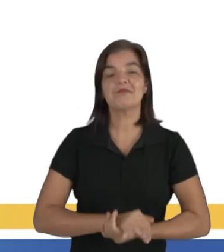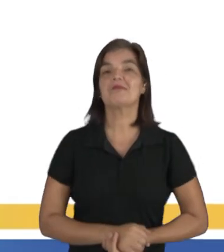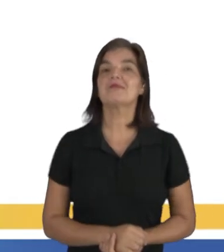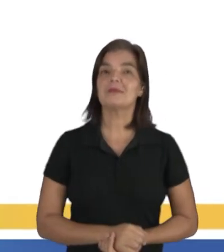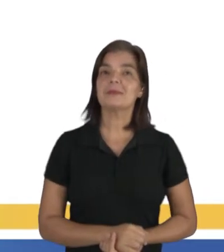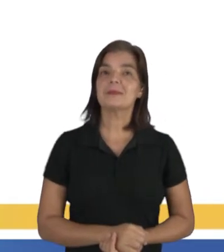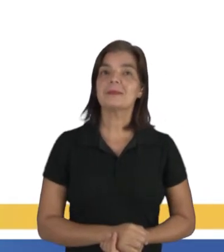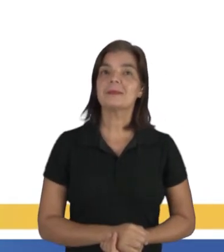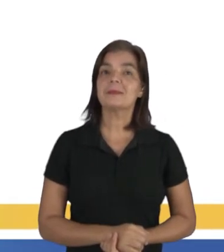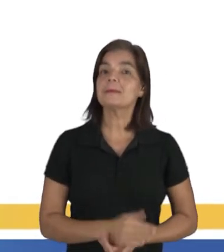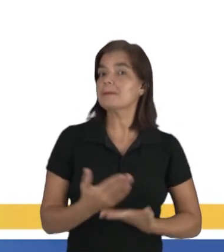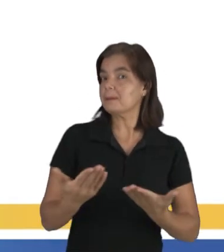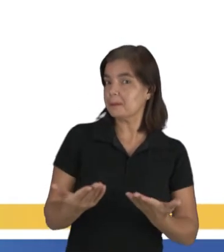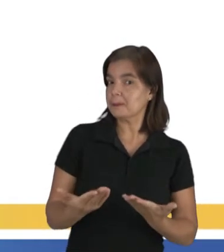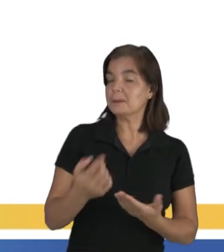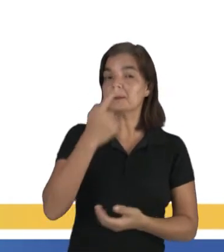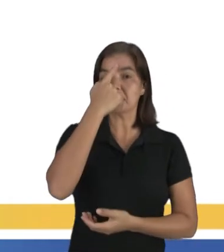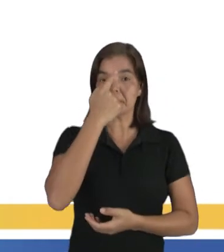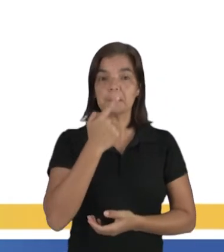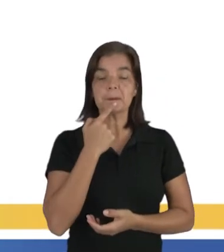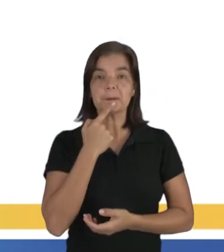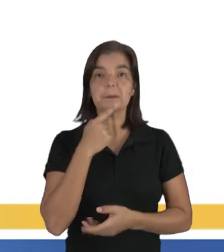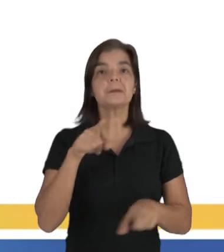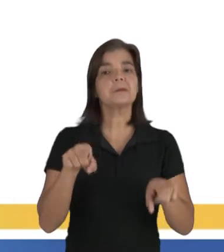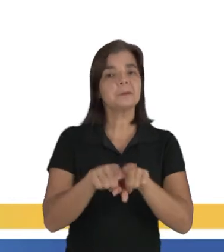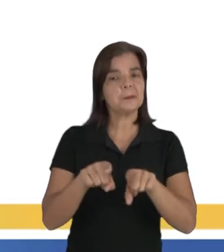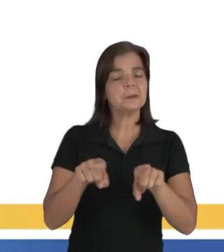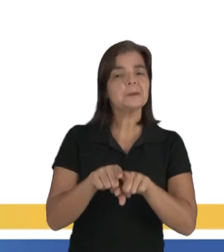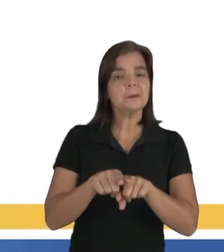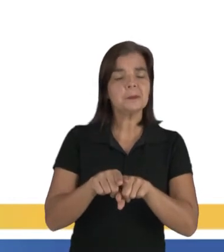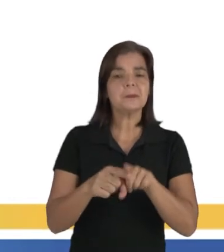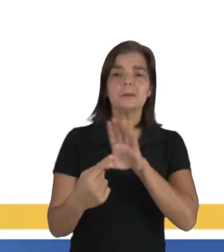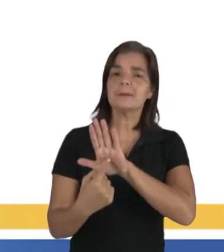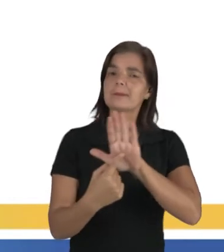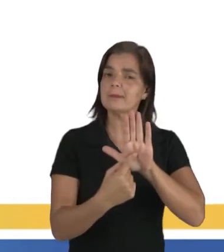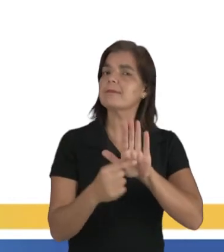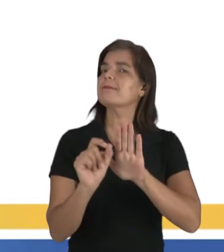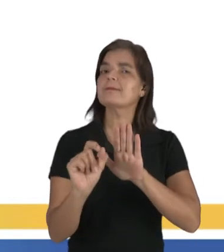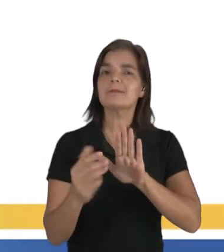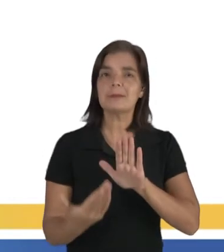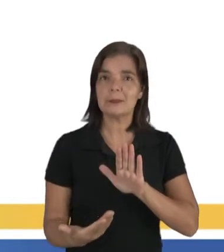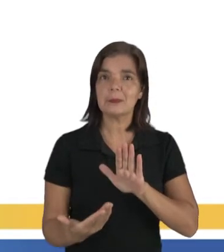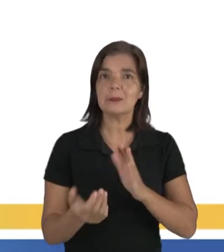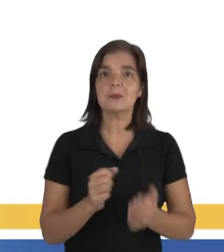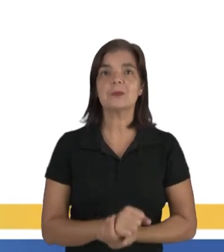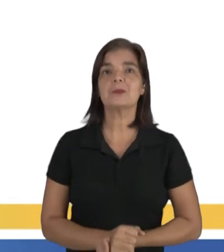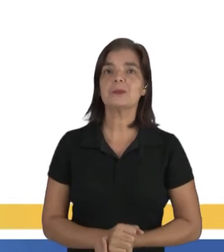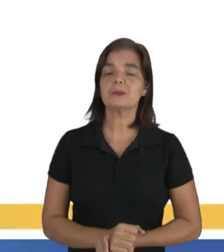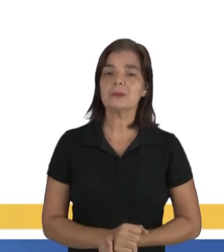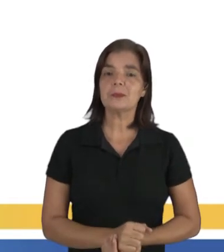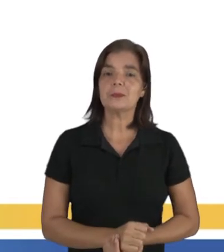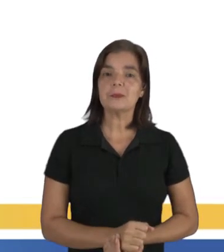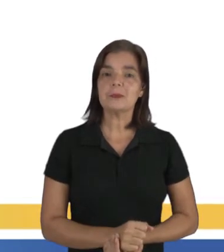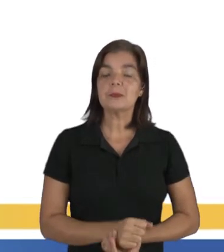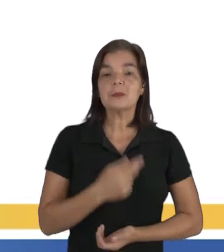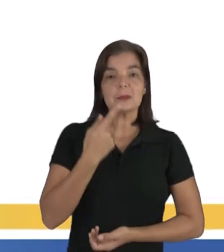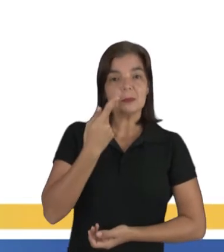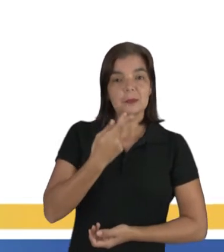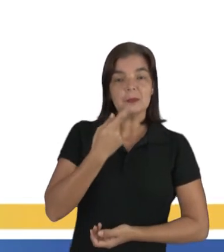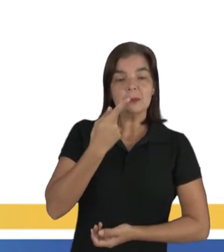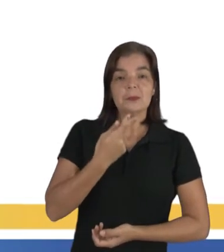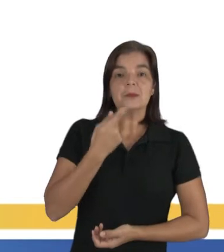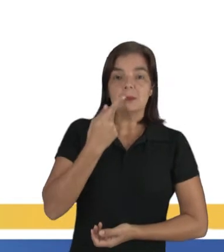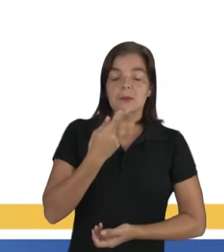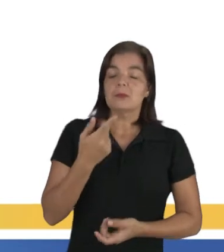Certo? E um post também que ilustra bem esse momento é quanto às falas